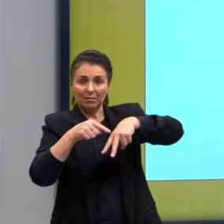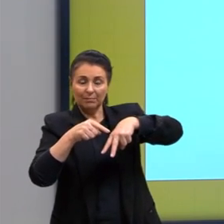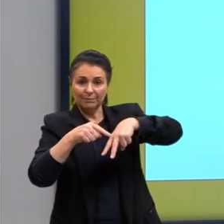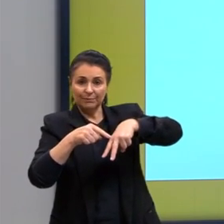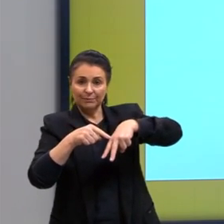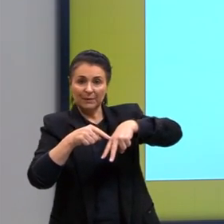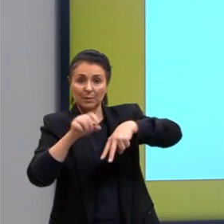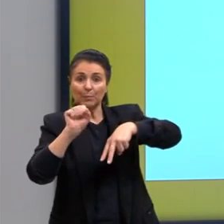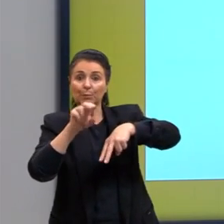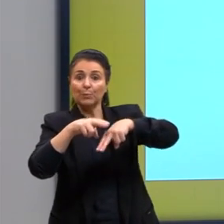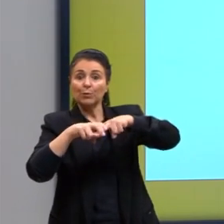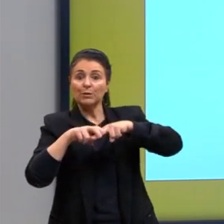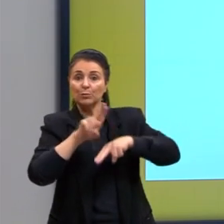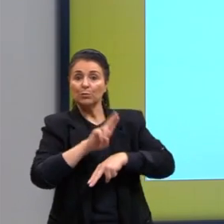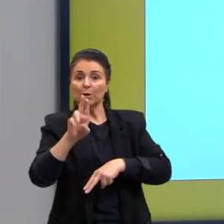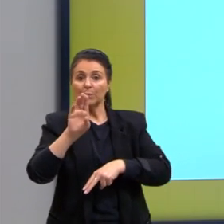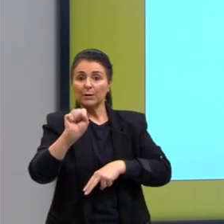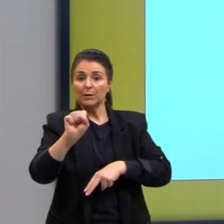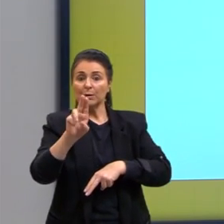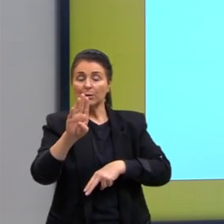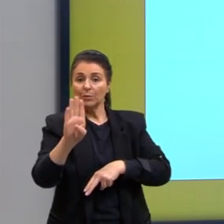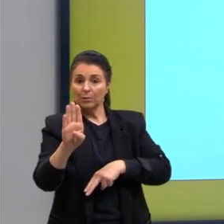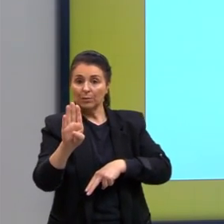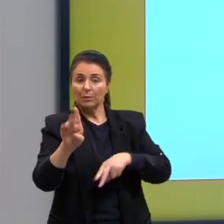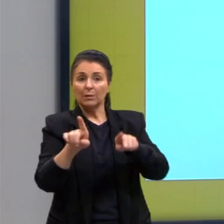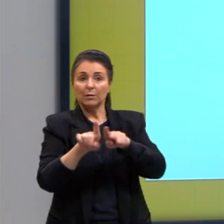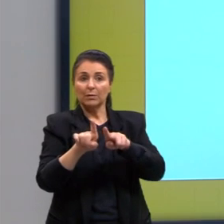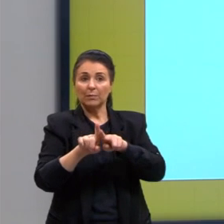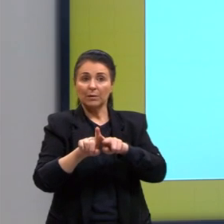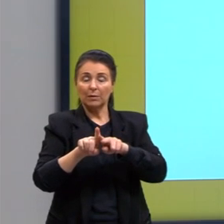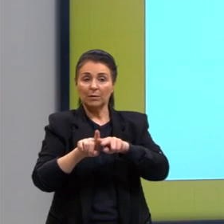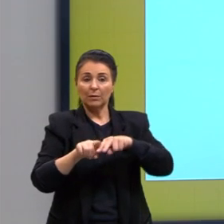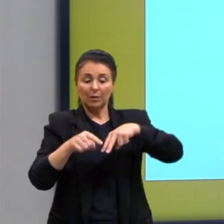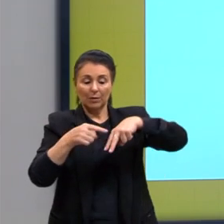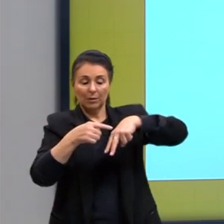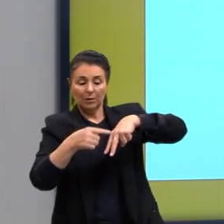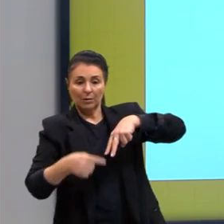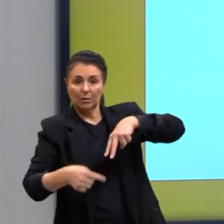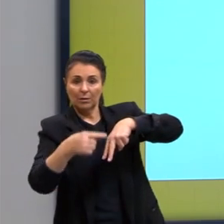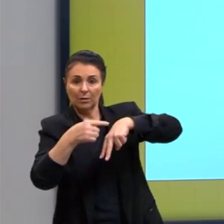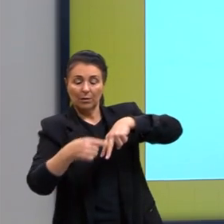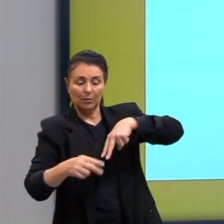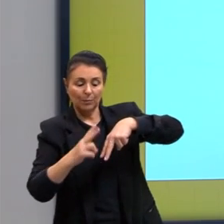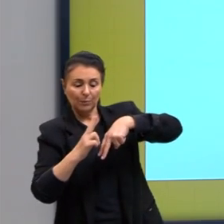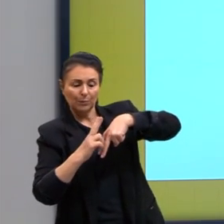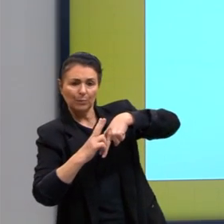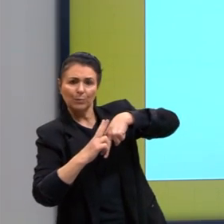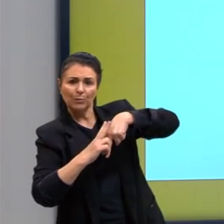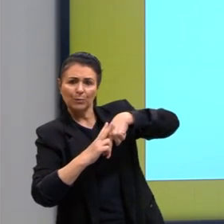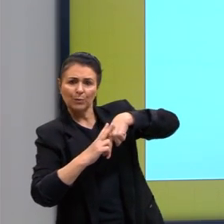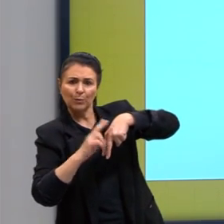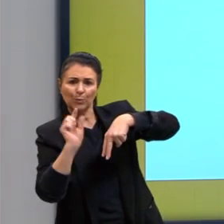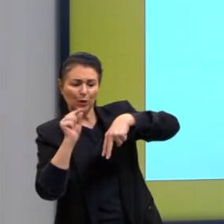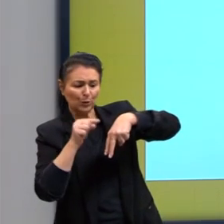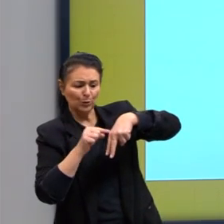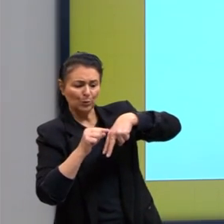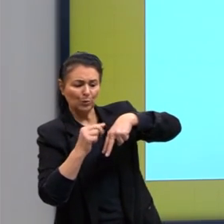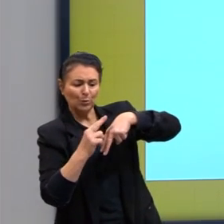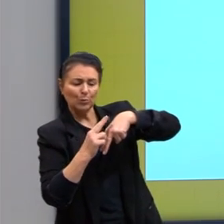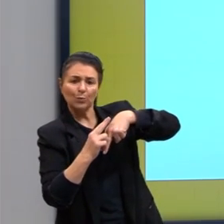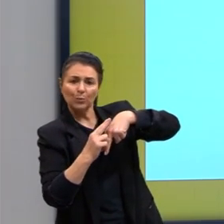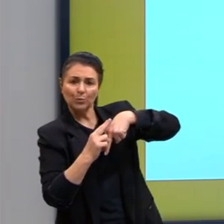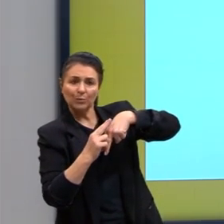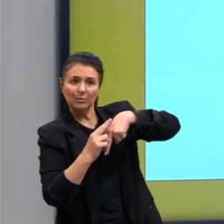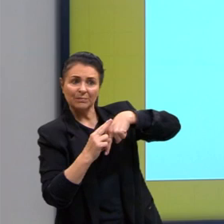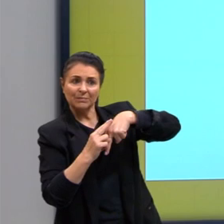submetacêntrico. Também pode ser acrocêntrico, quando está um pouco mais para a ponta